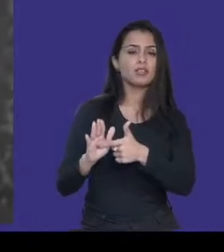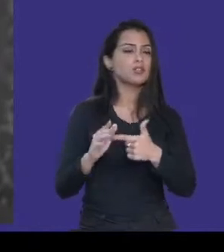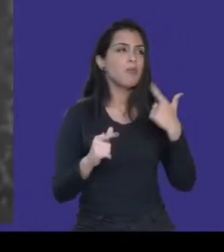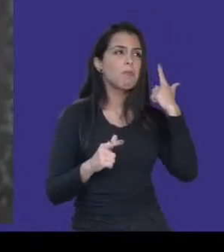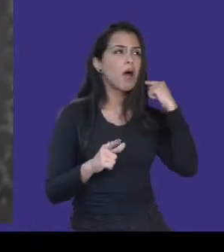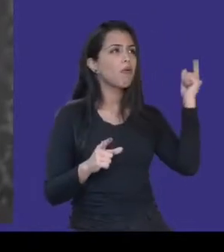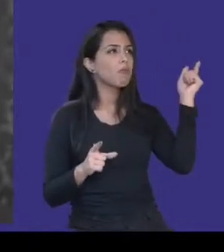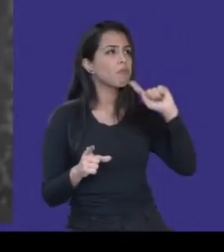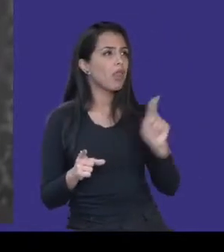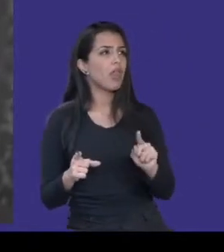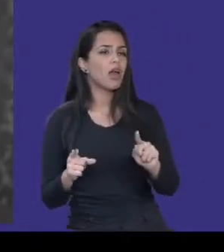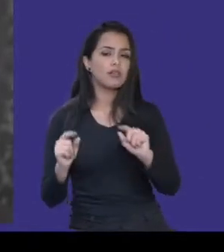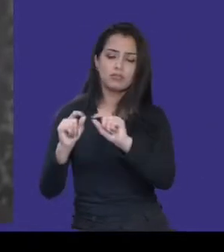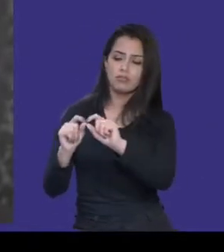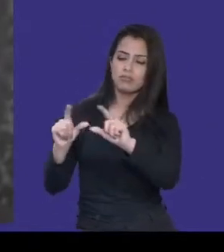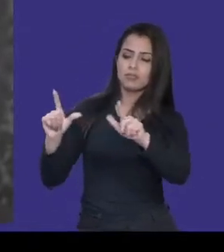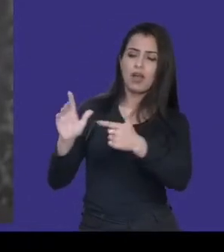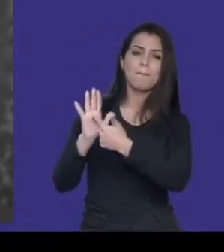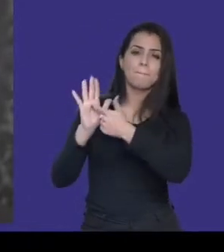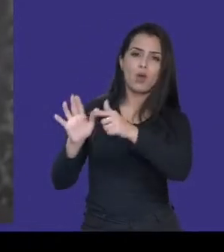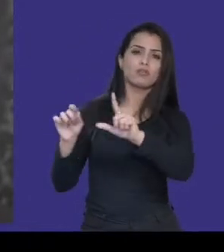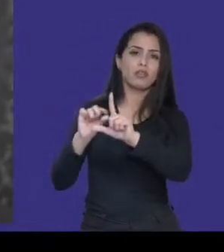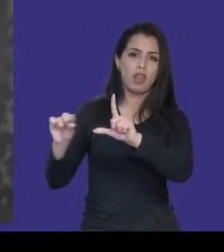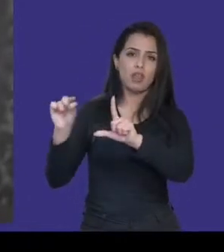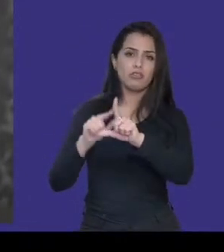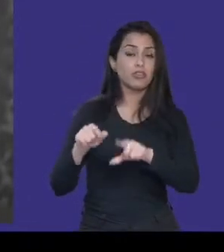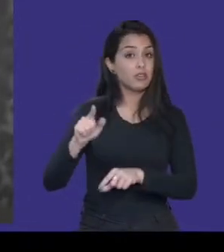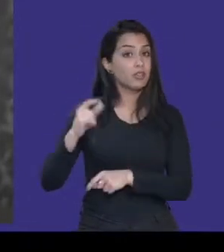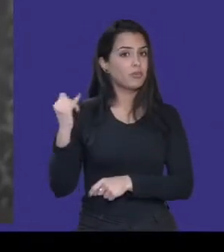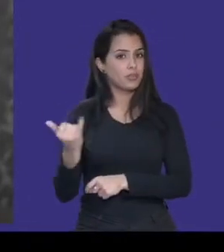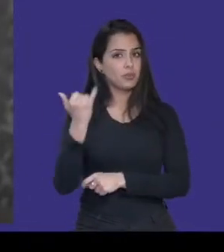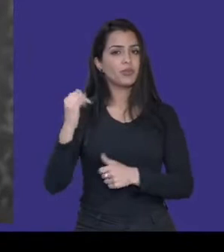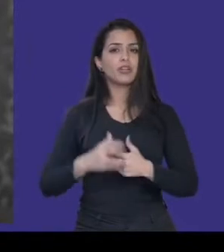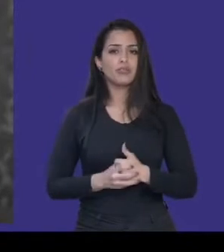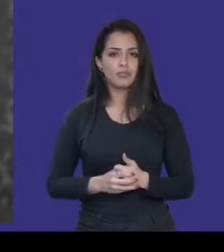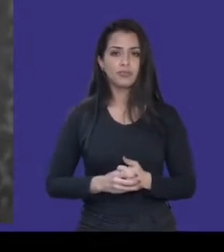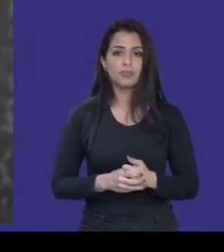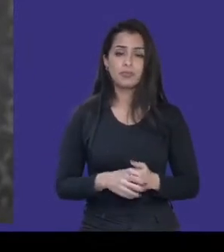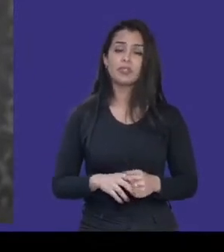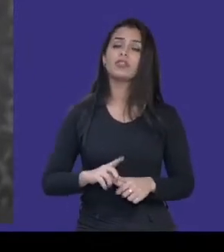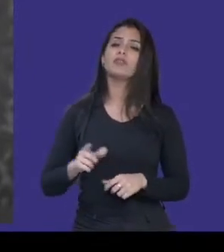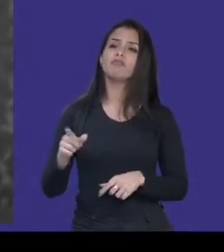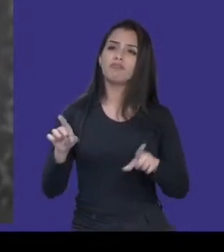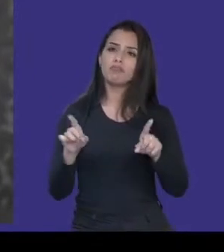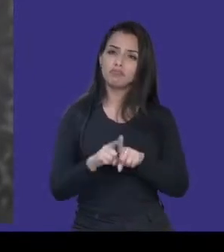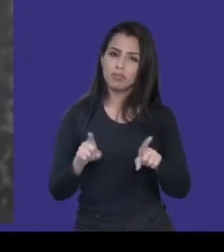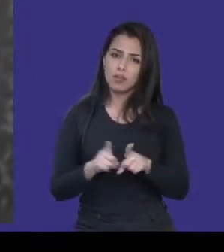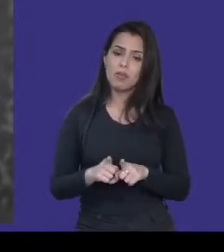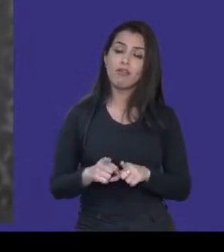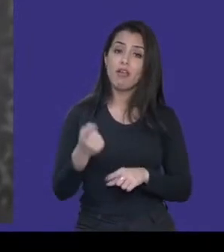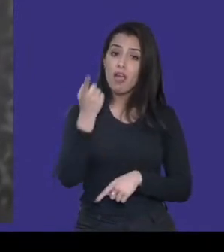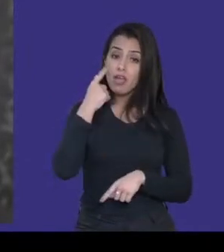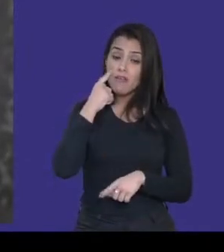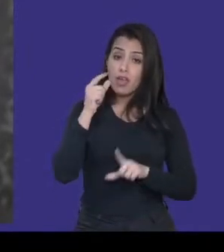ajudar no entendimento do conteúdo quando ele é transcrito. E, novamente, verificar se essas legendas estão livres de